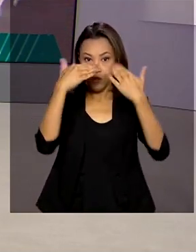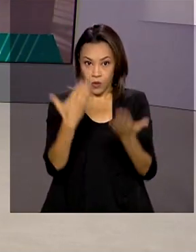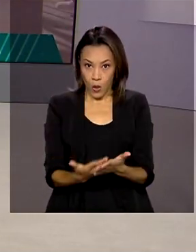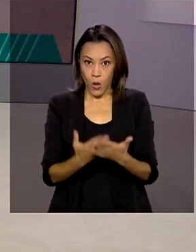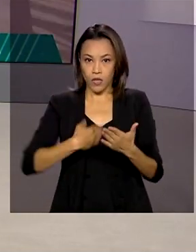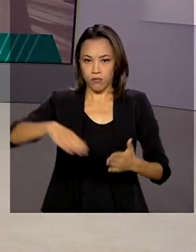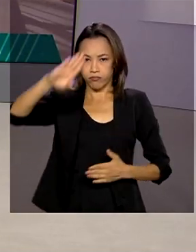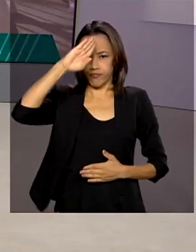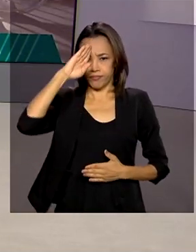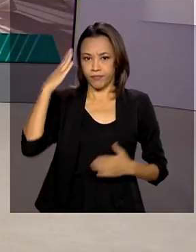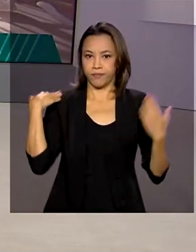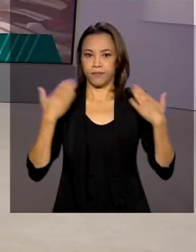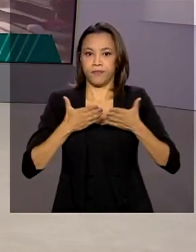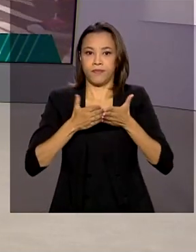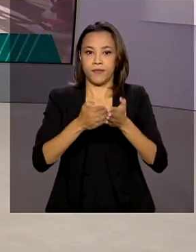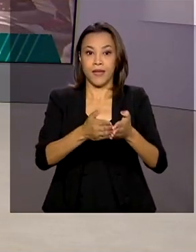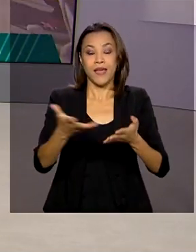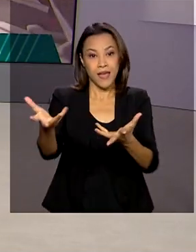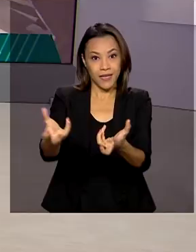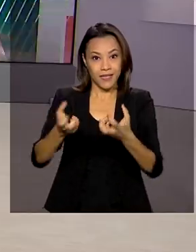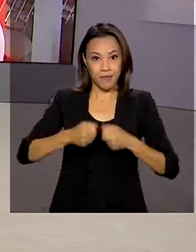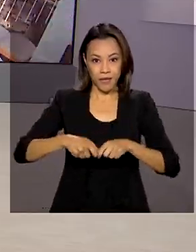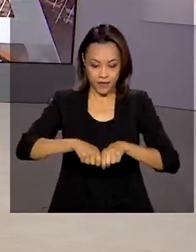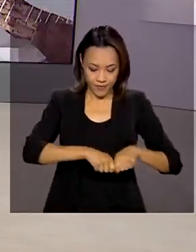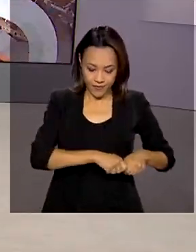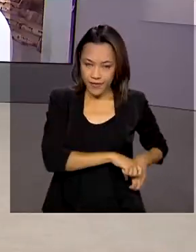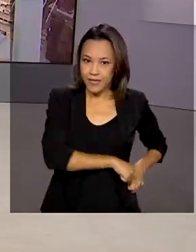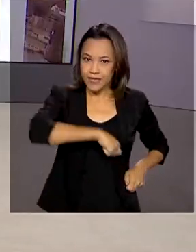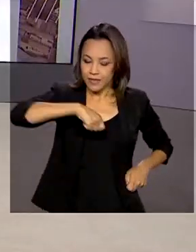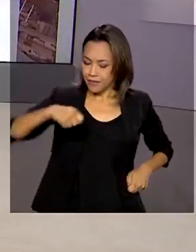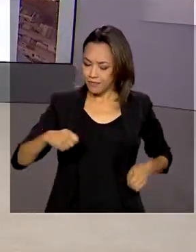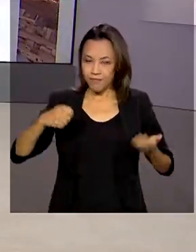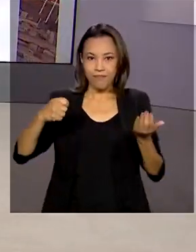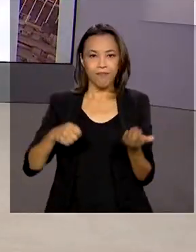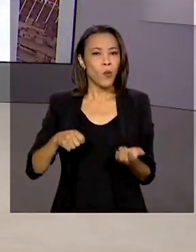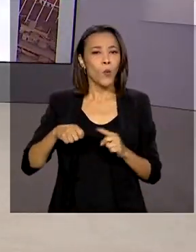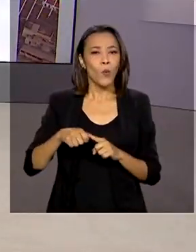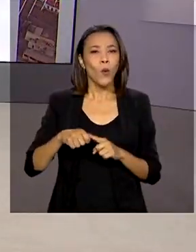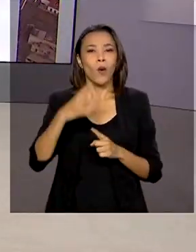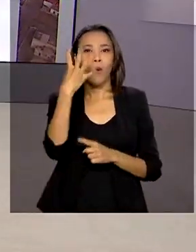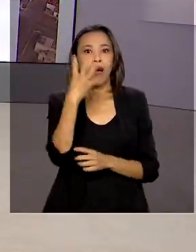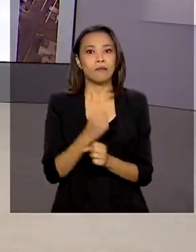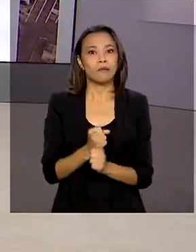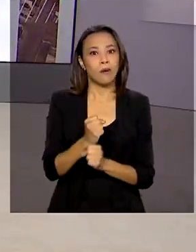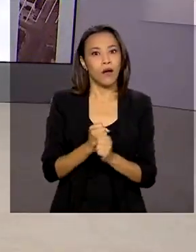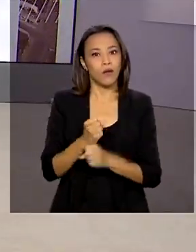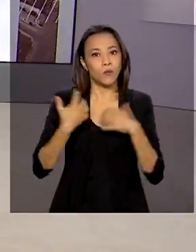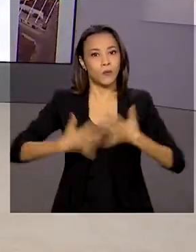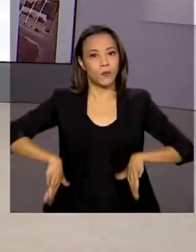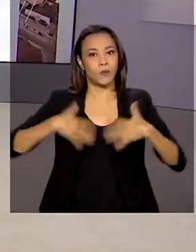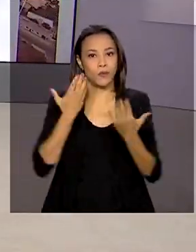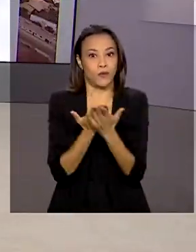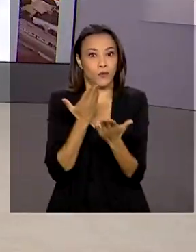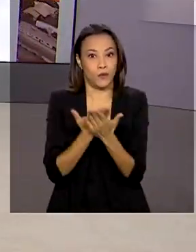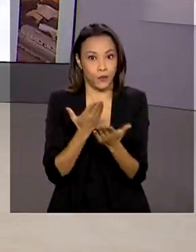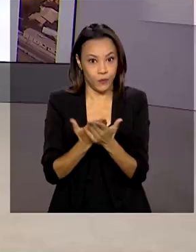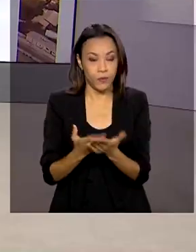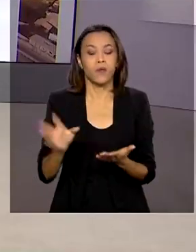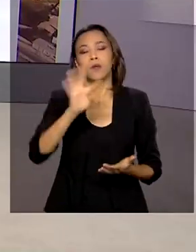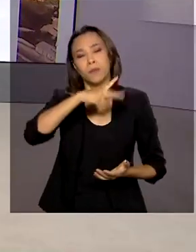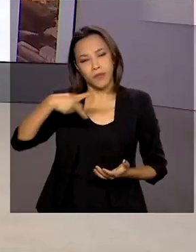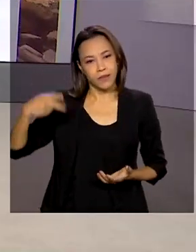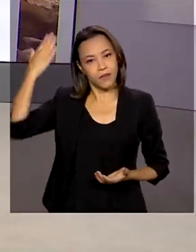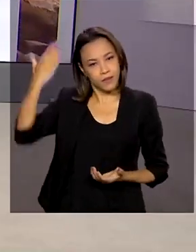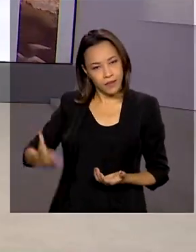receberam no fim de semana a espada, que representa a conclusão de quatro anos de estudo na instituição. O presidente Jair